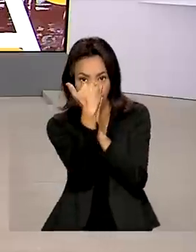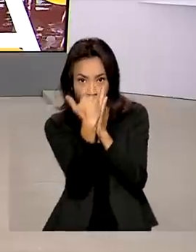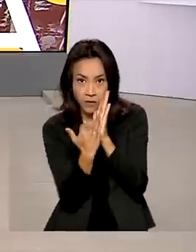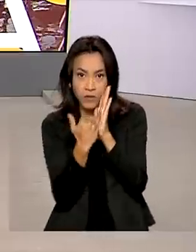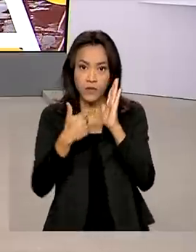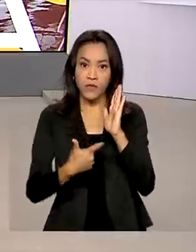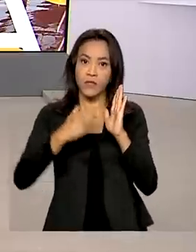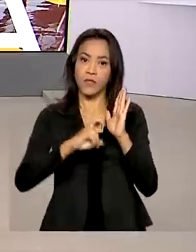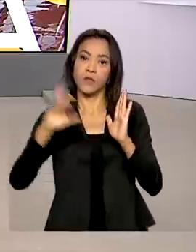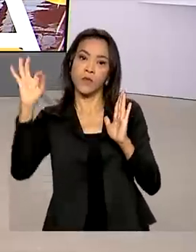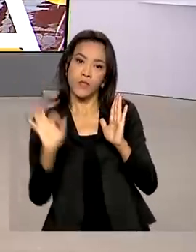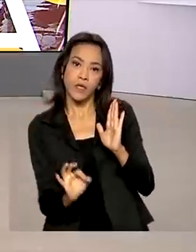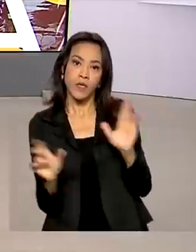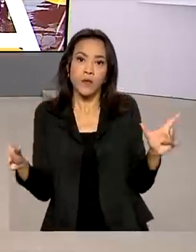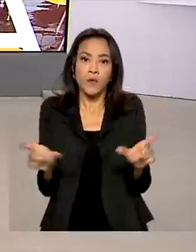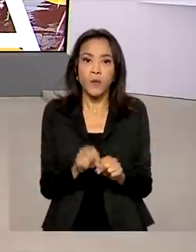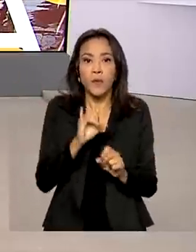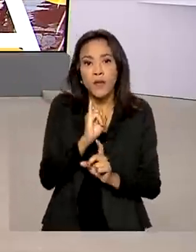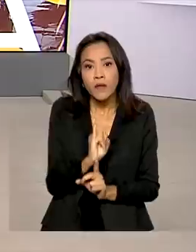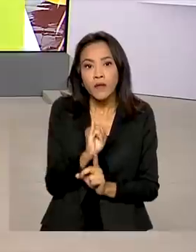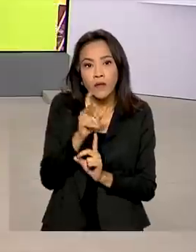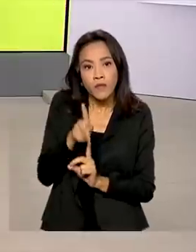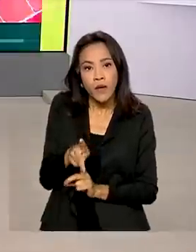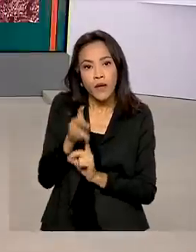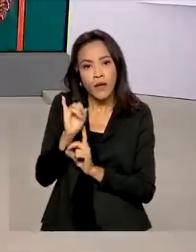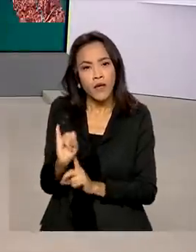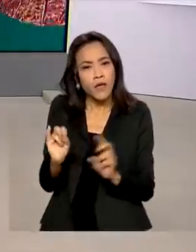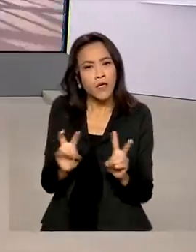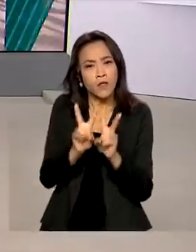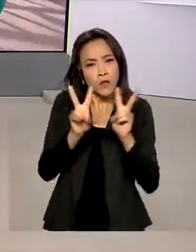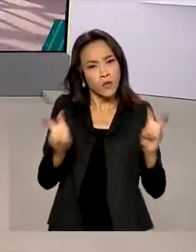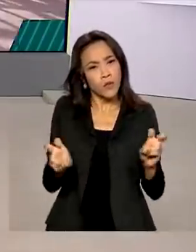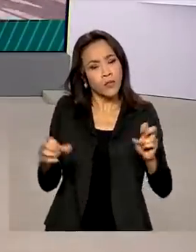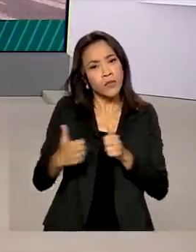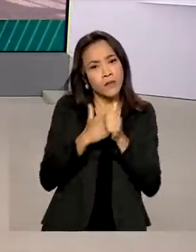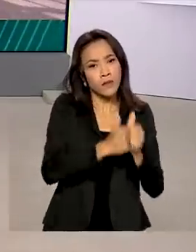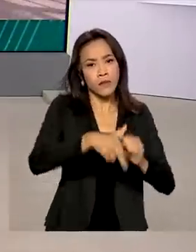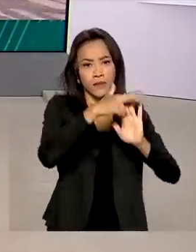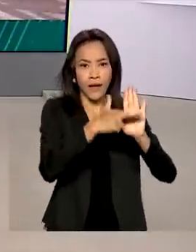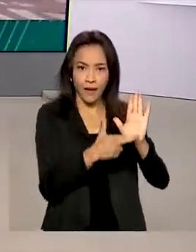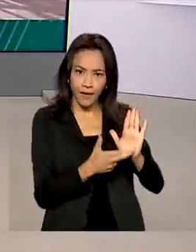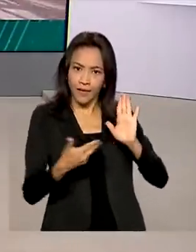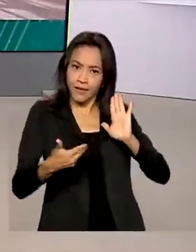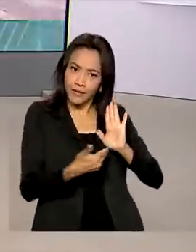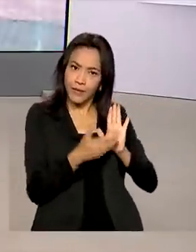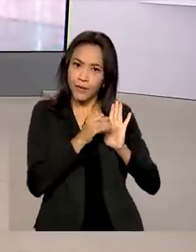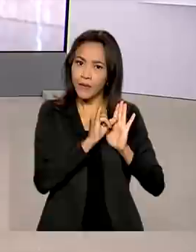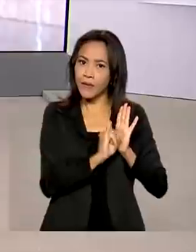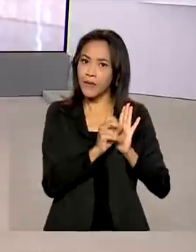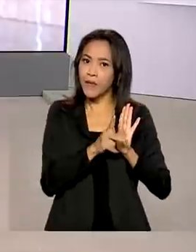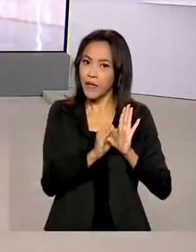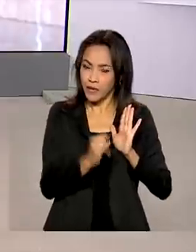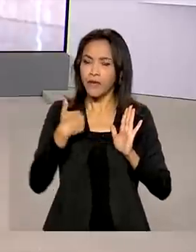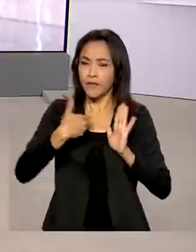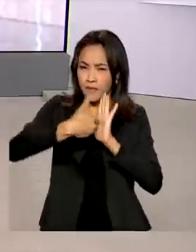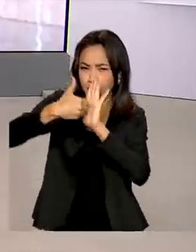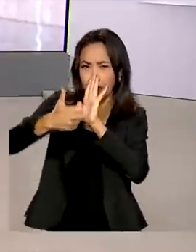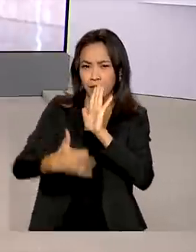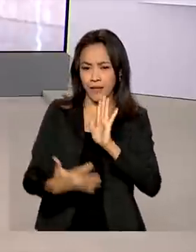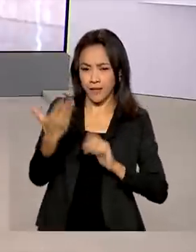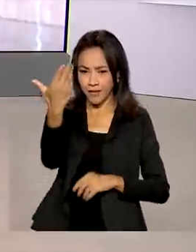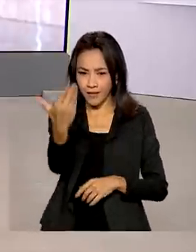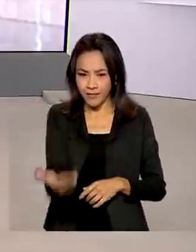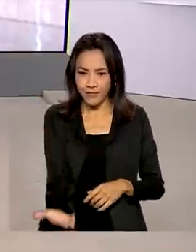alíquota do imposto de produtos industrializados relacionados na tabela do IPI. Vamos saber os detalhes com o repórter Glauco de Queiroz.